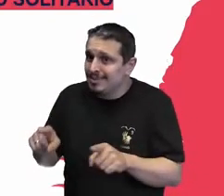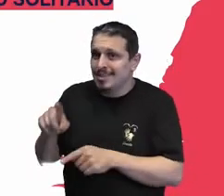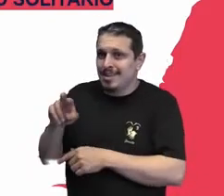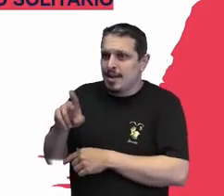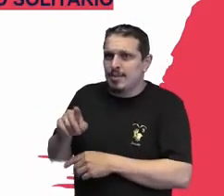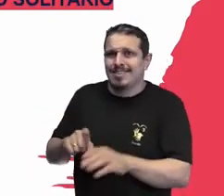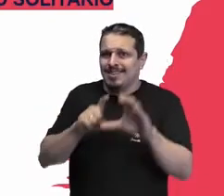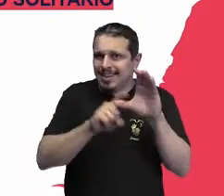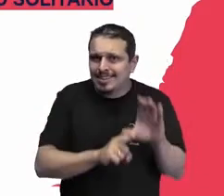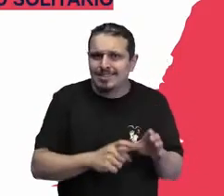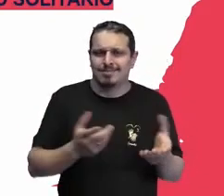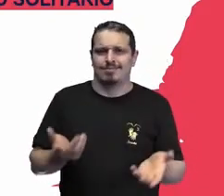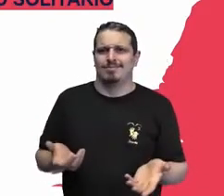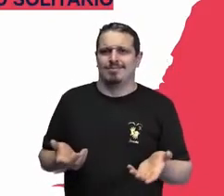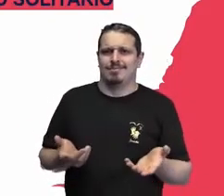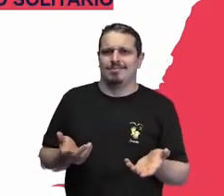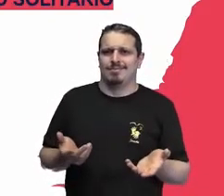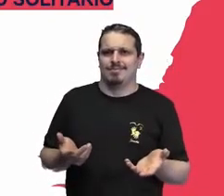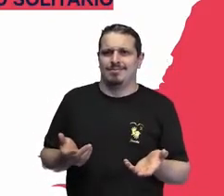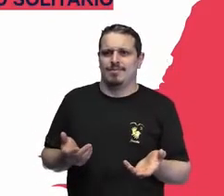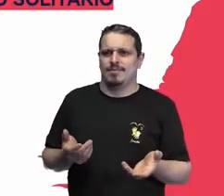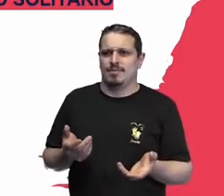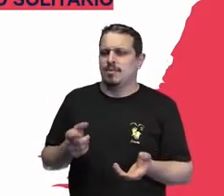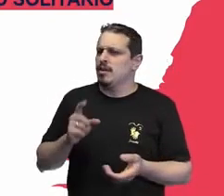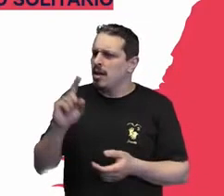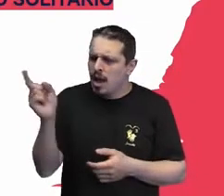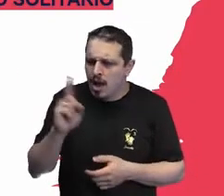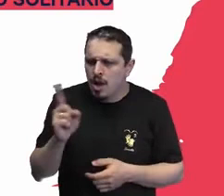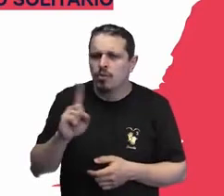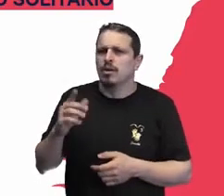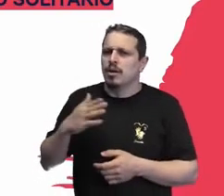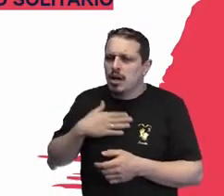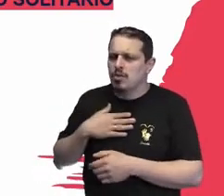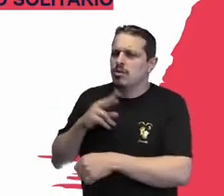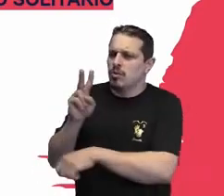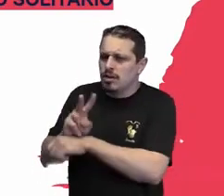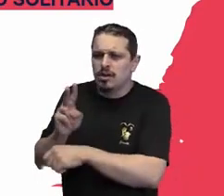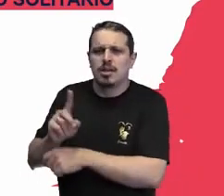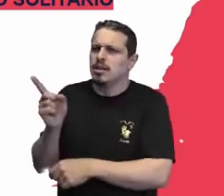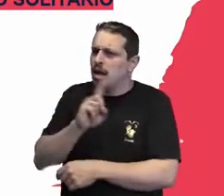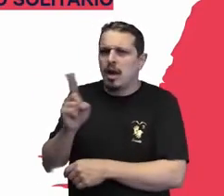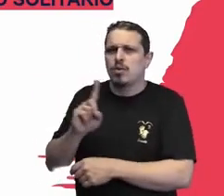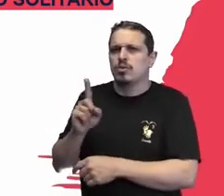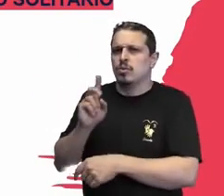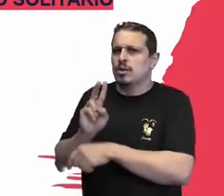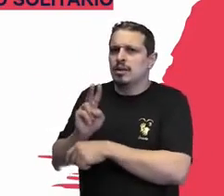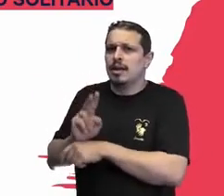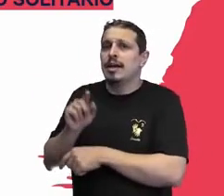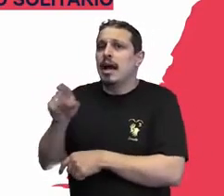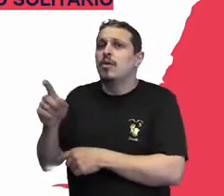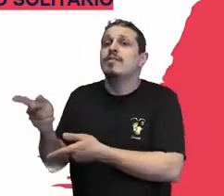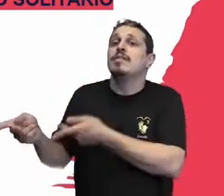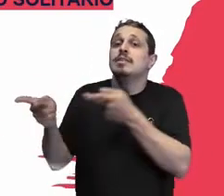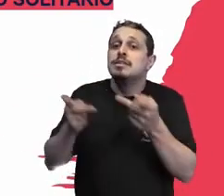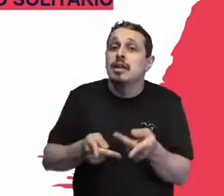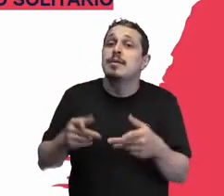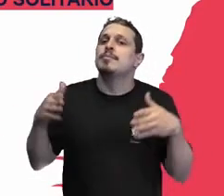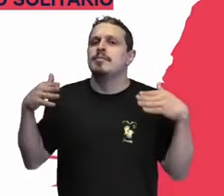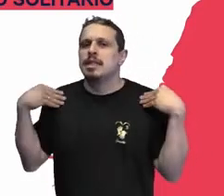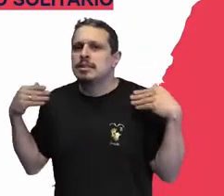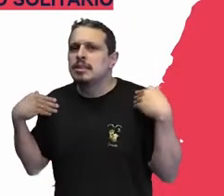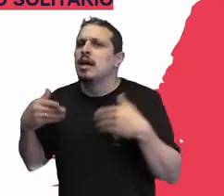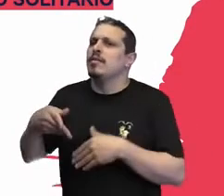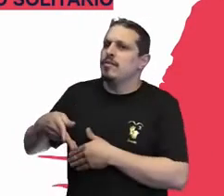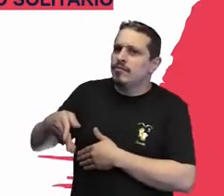Como é que é essa história de dizer, não, eu vou ter que cuidar. Não, não, vai ter que cuidar. Vai visitar. Vai sair para passear. Vai viajar.